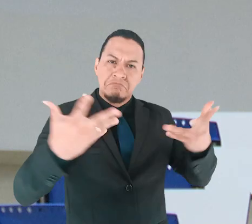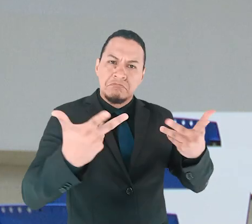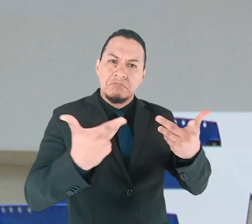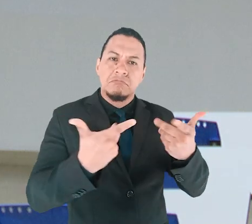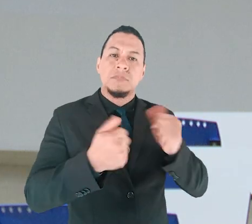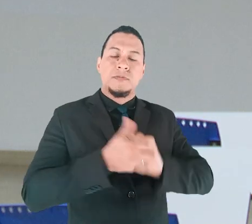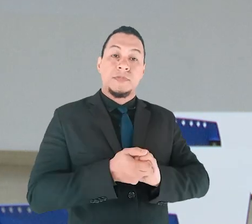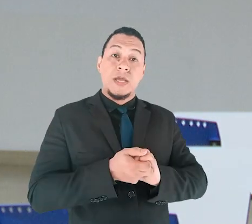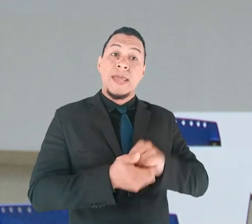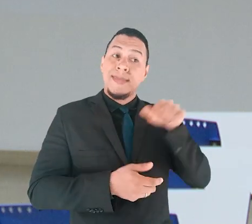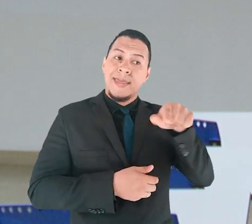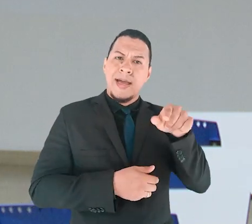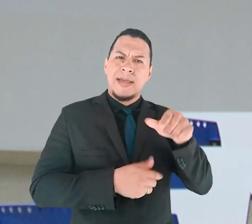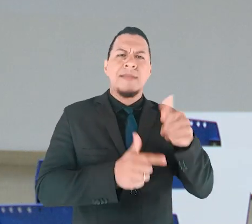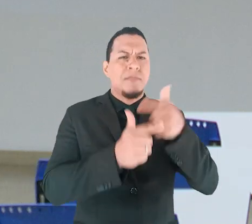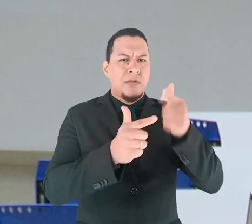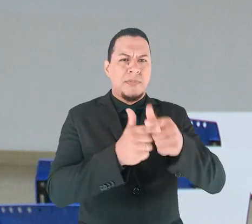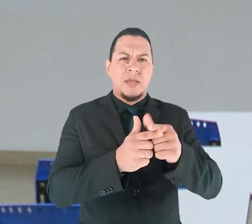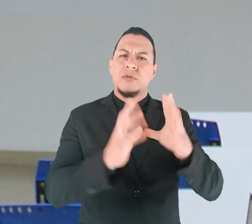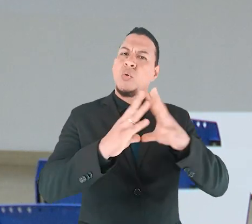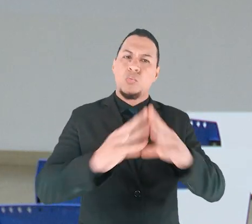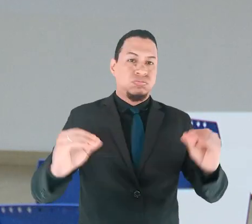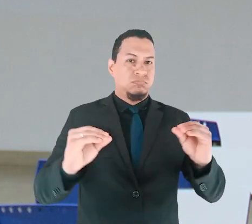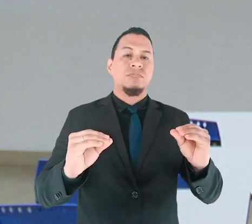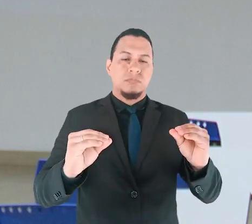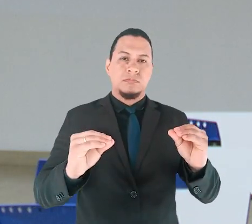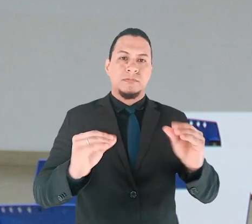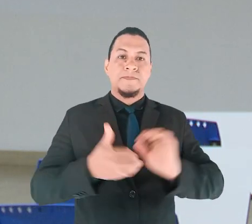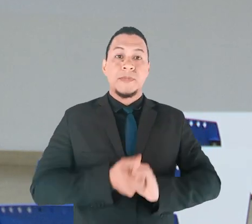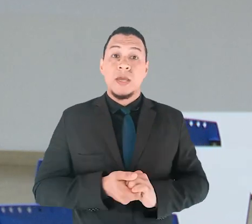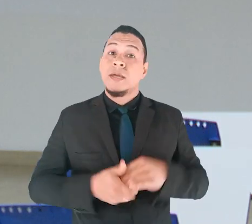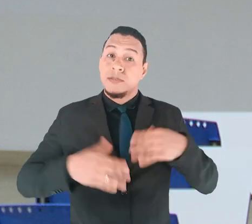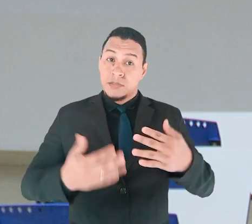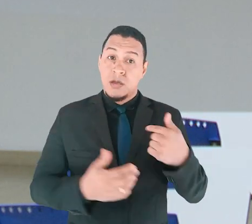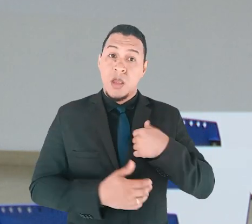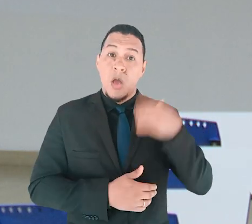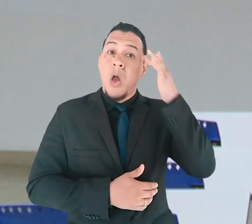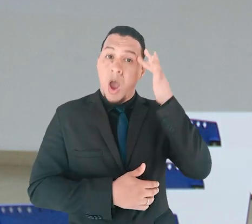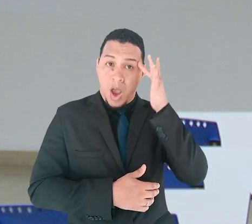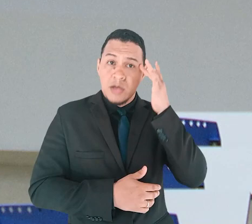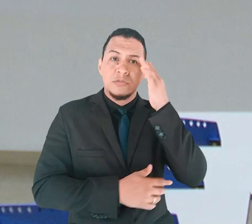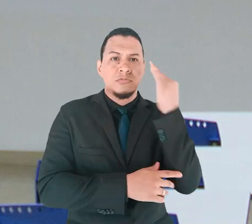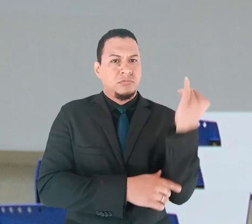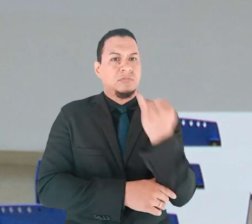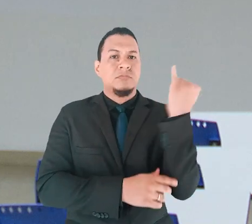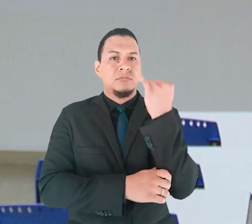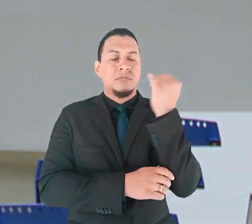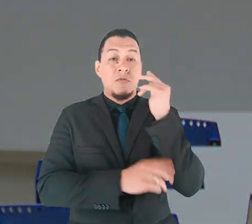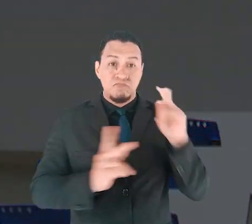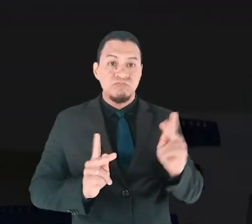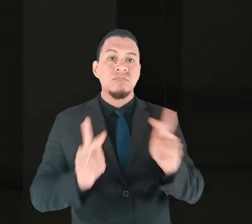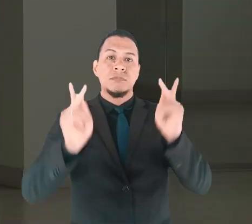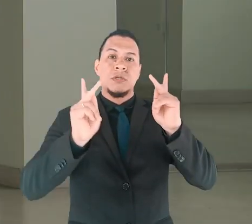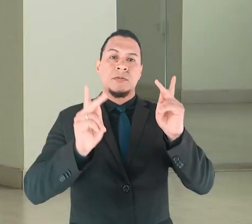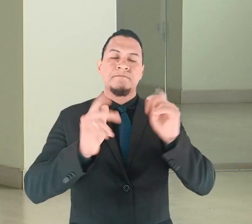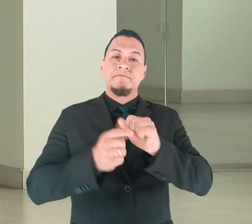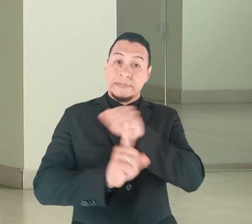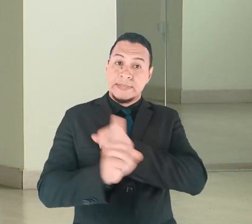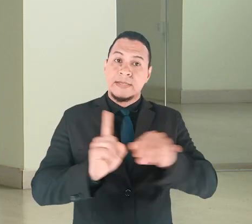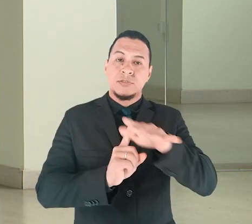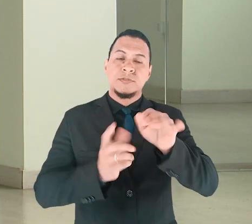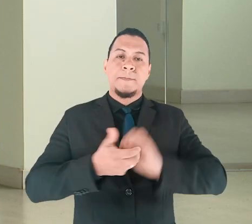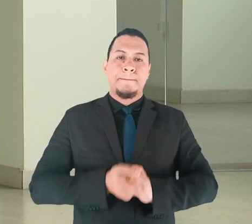e que aquela demanda seja atendida. Então eu acho um trabalho muito relevante socialmente. Um